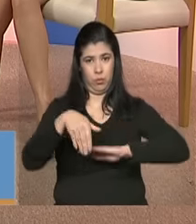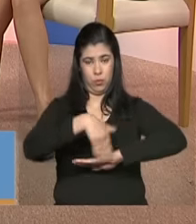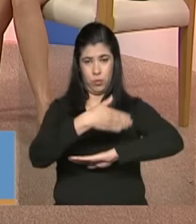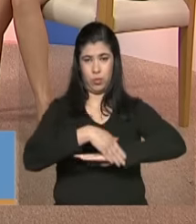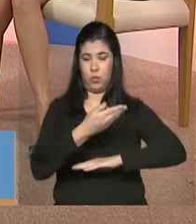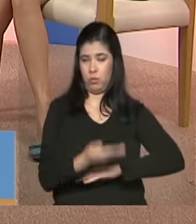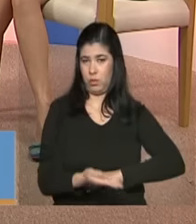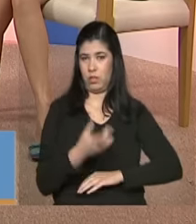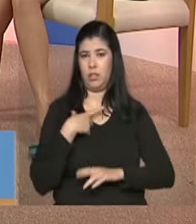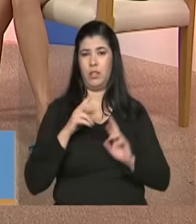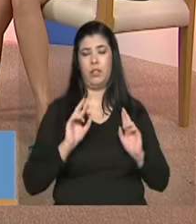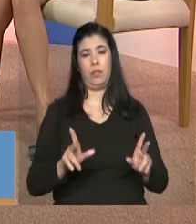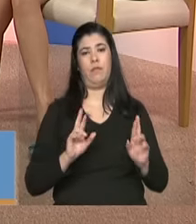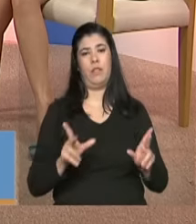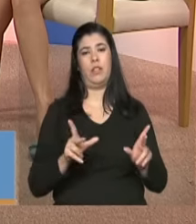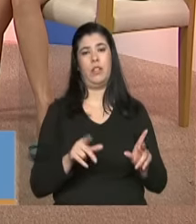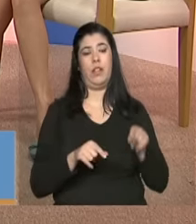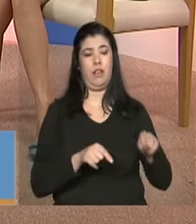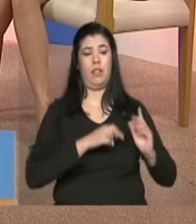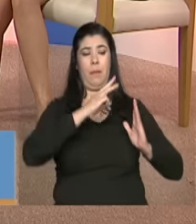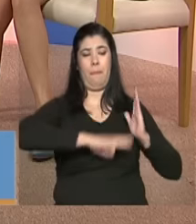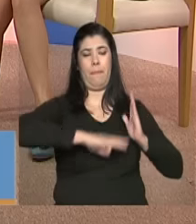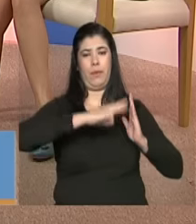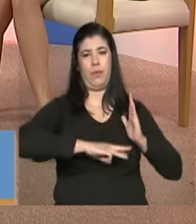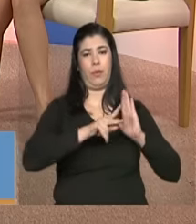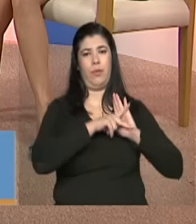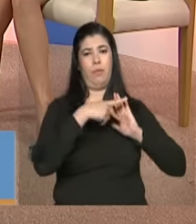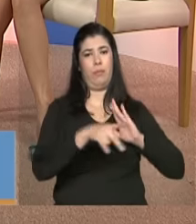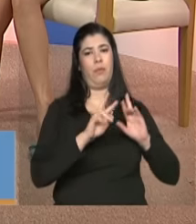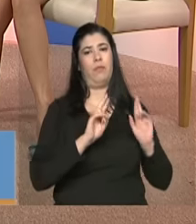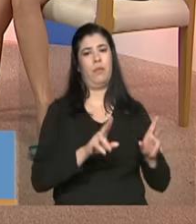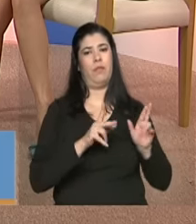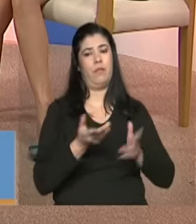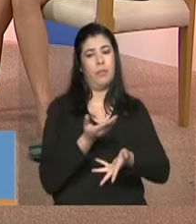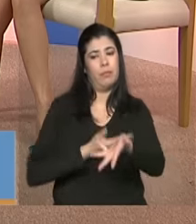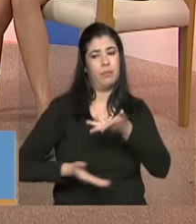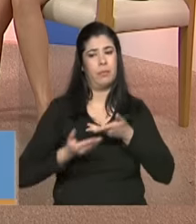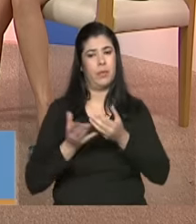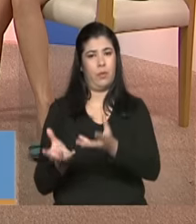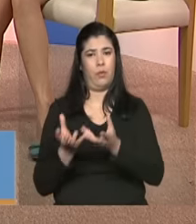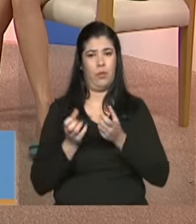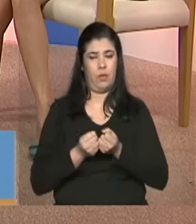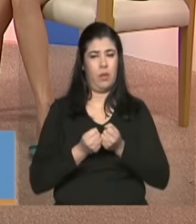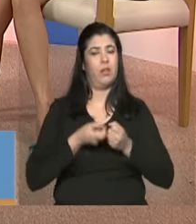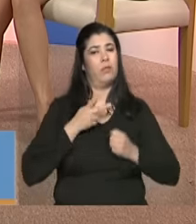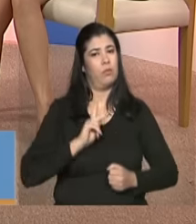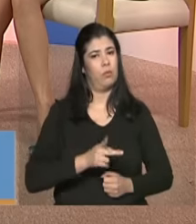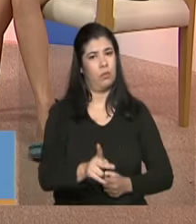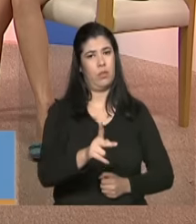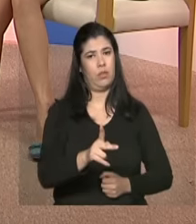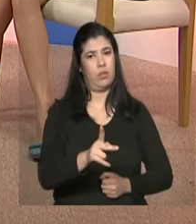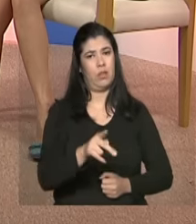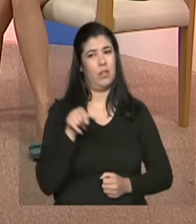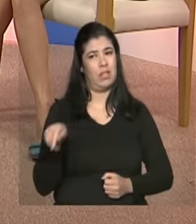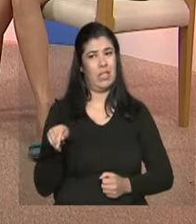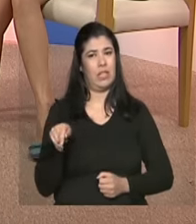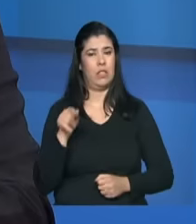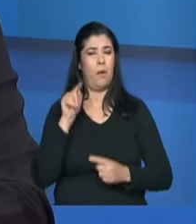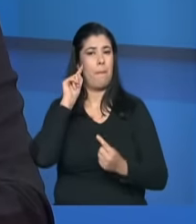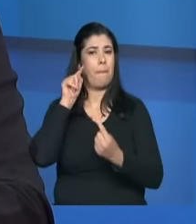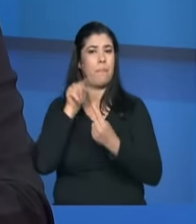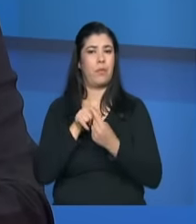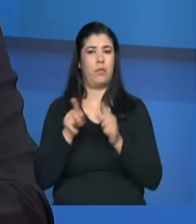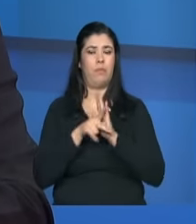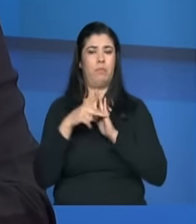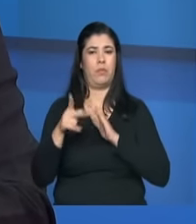diferencial do serviço é a metodologia de atendimento que deve ser continuada que não pode ser pontual não pode ser precarizada